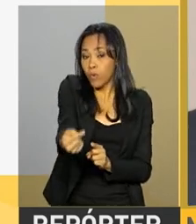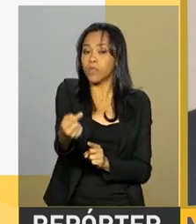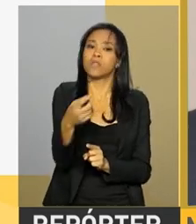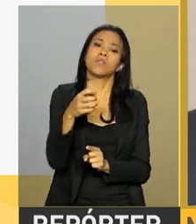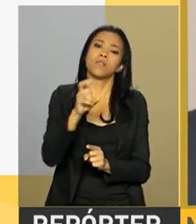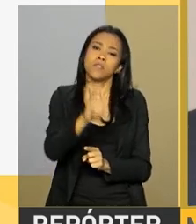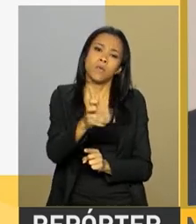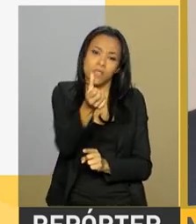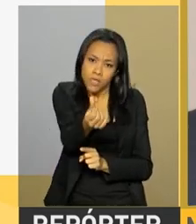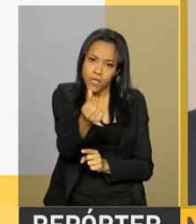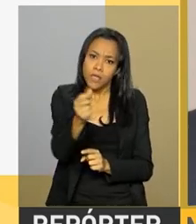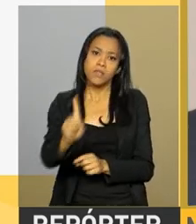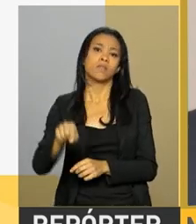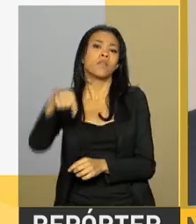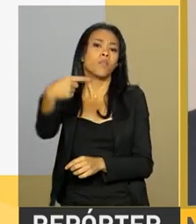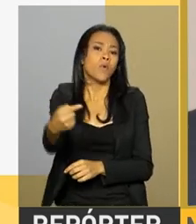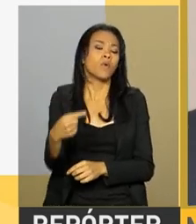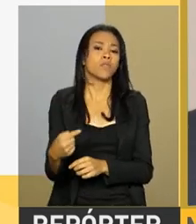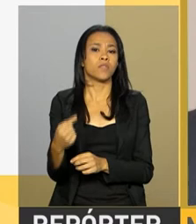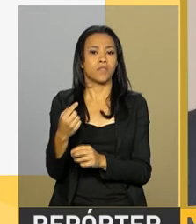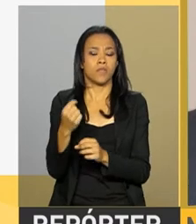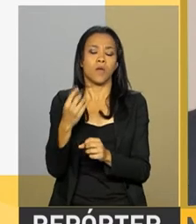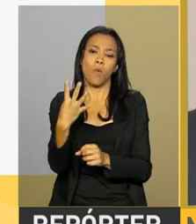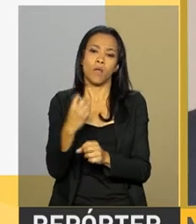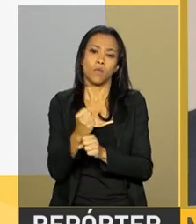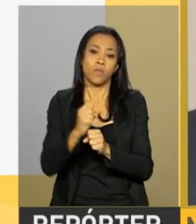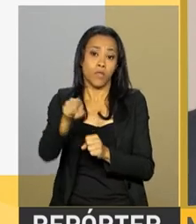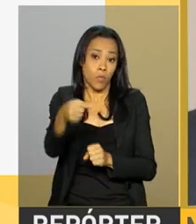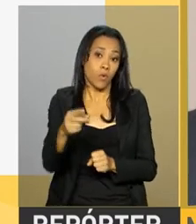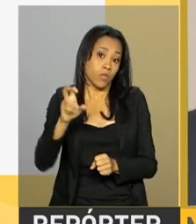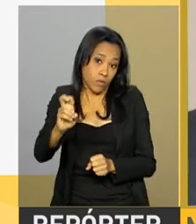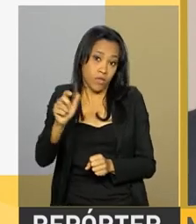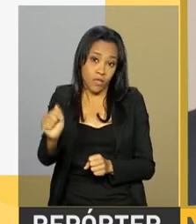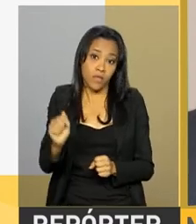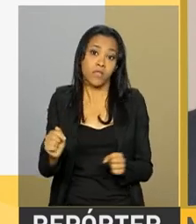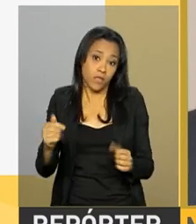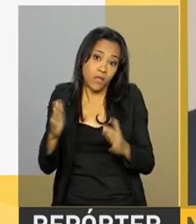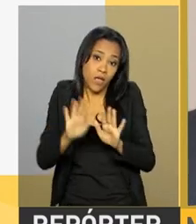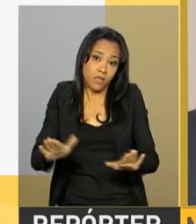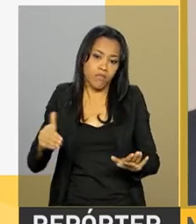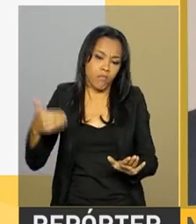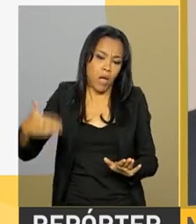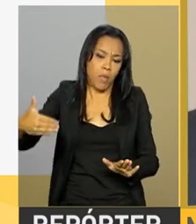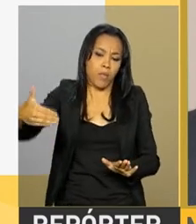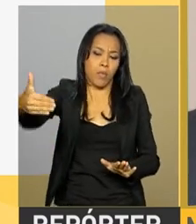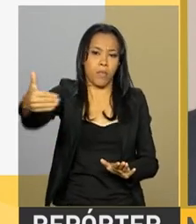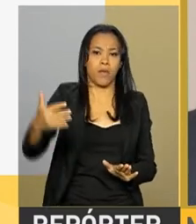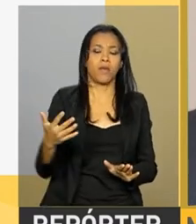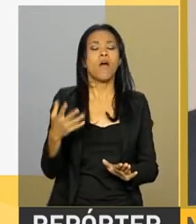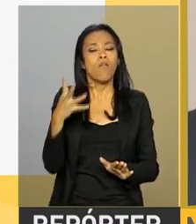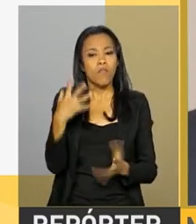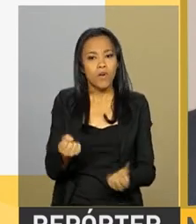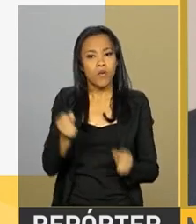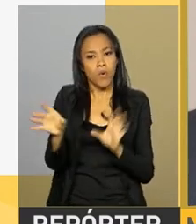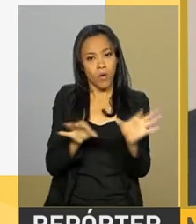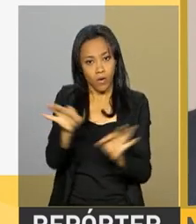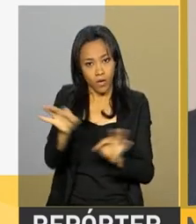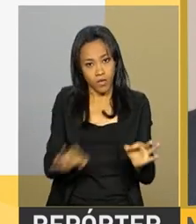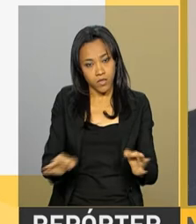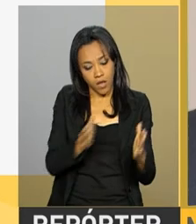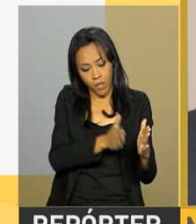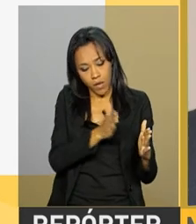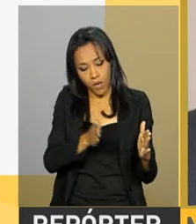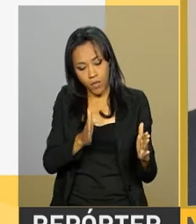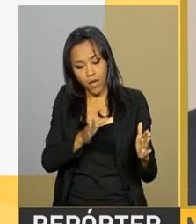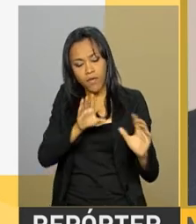a ser 56, quatro anos depois, 57, e assim por diante. Quer dizer, nós vamos estabelecer uma reforma que é